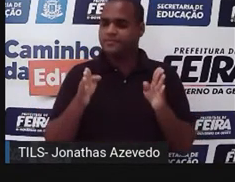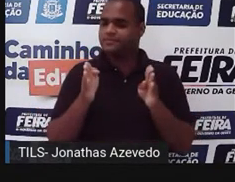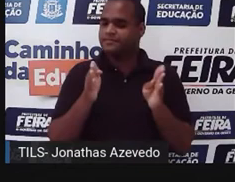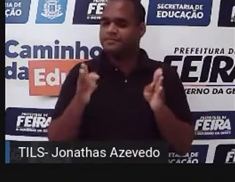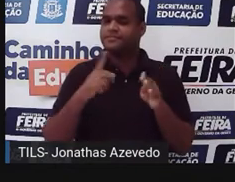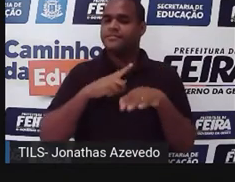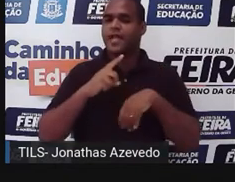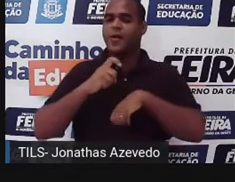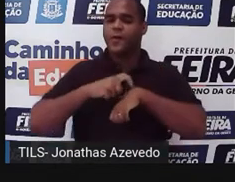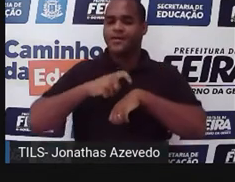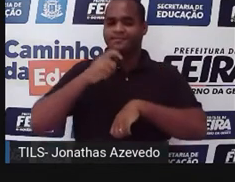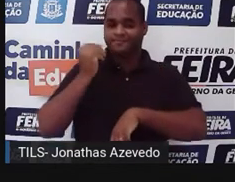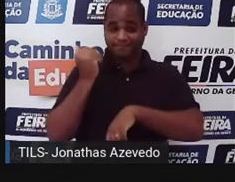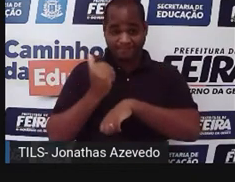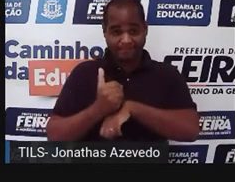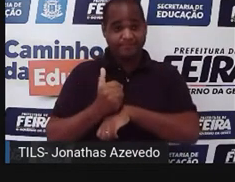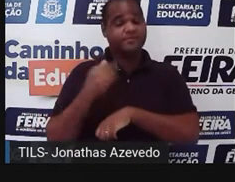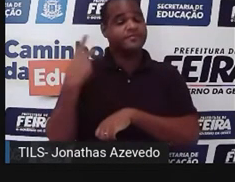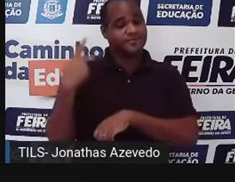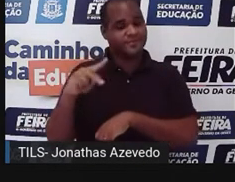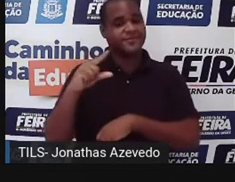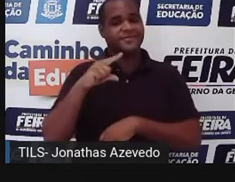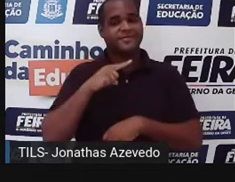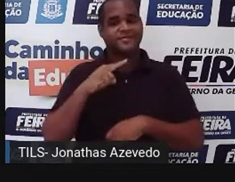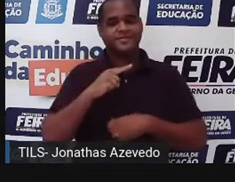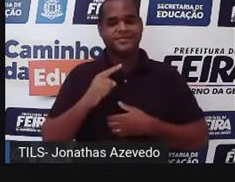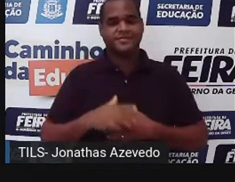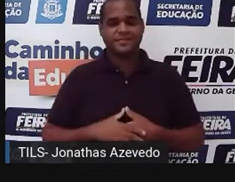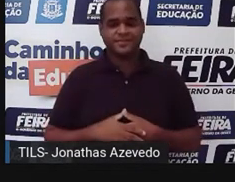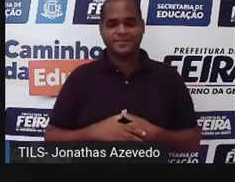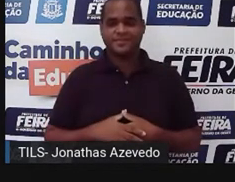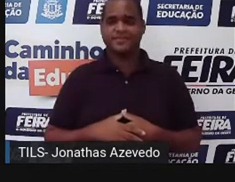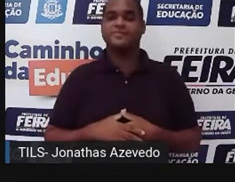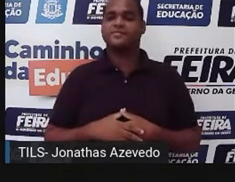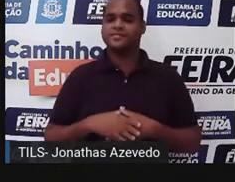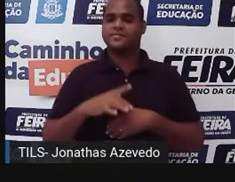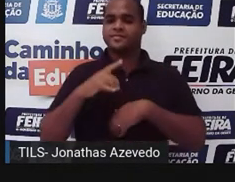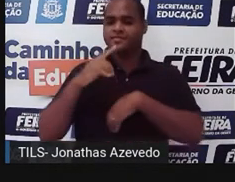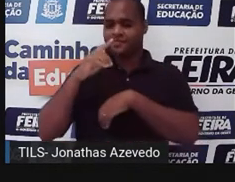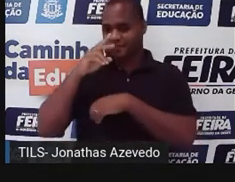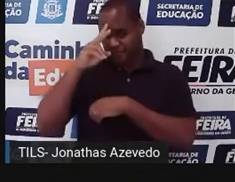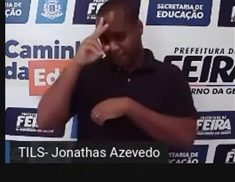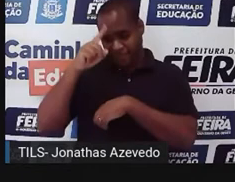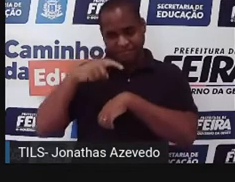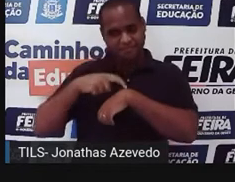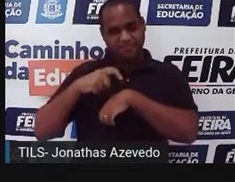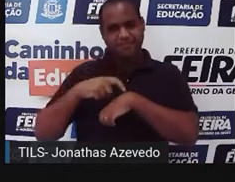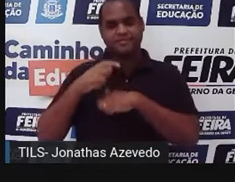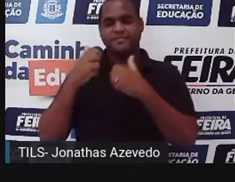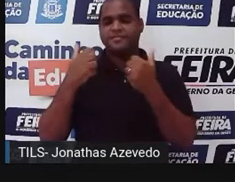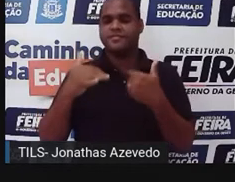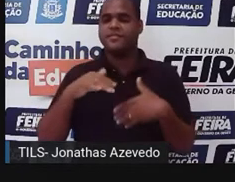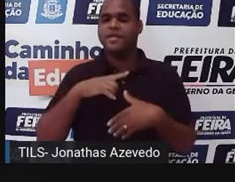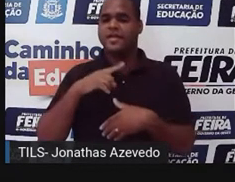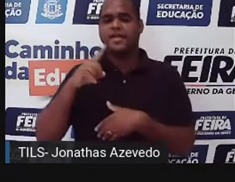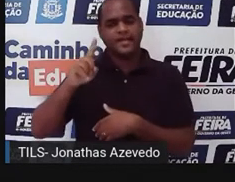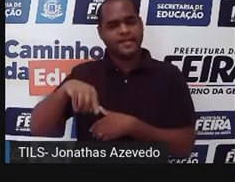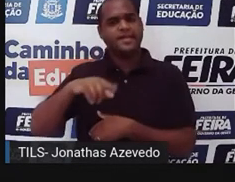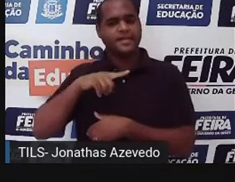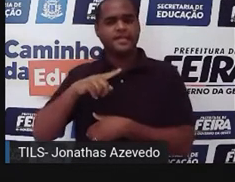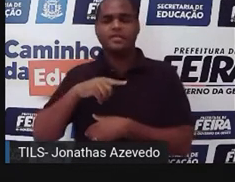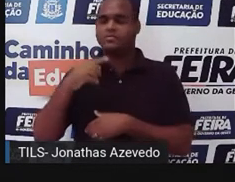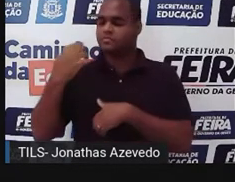tempo de duração do conto, da história que está sendo contada. Existem os personagens ou as